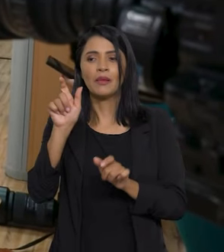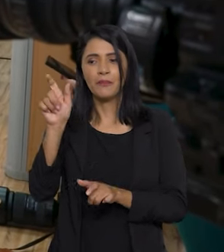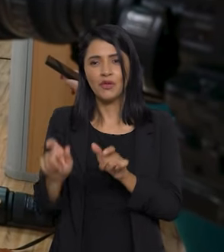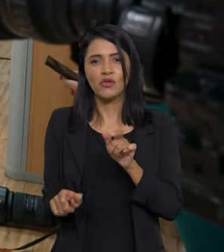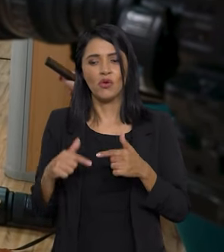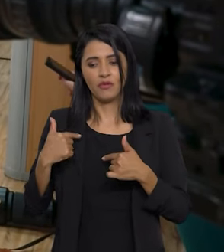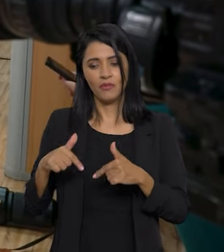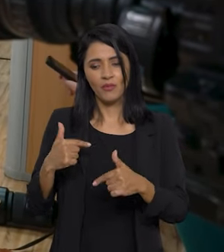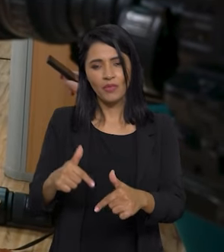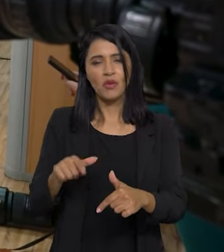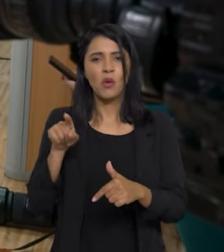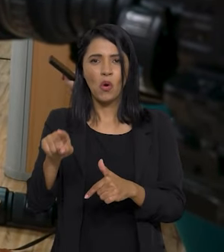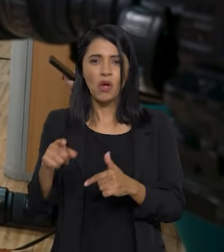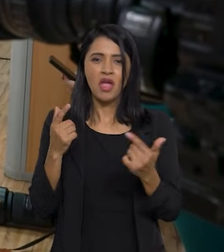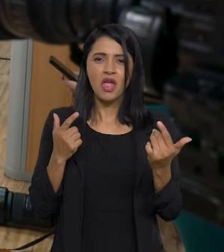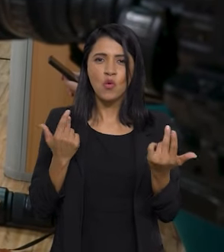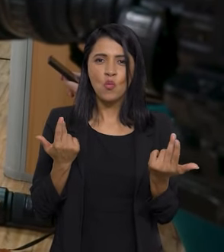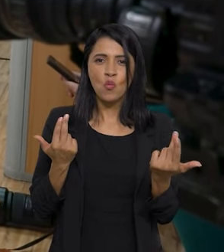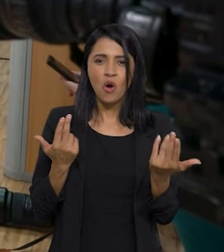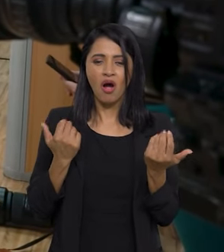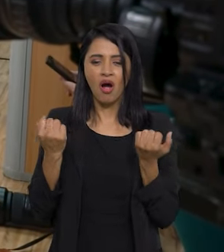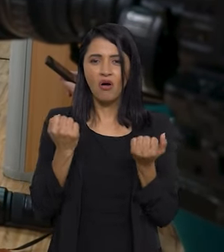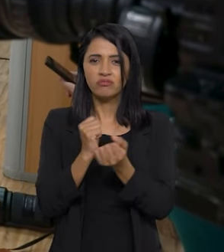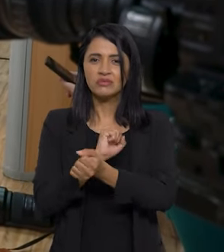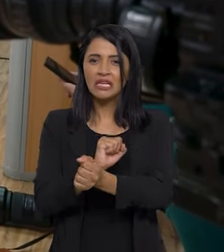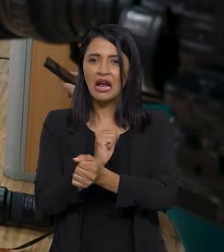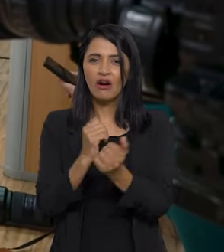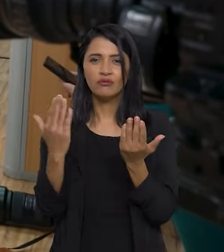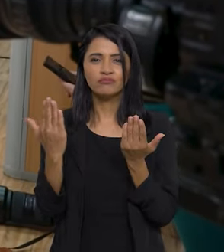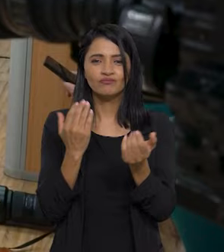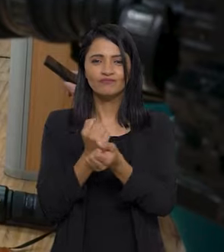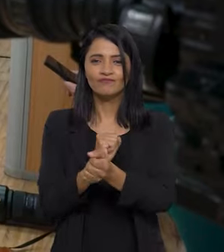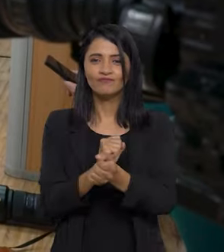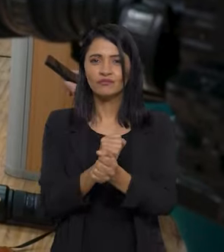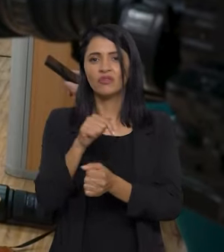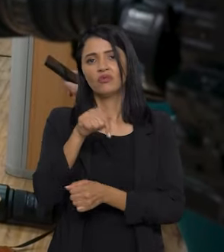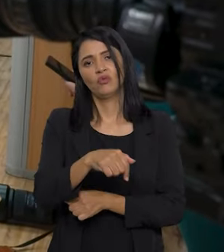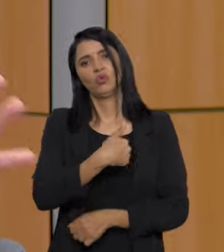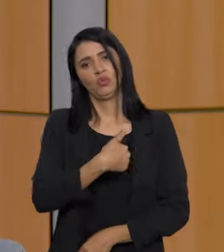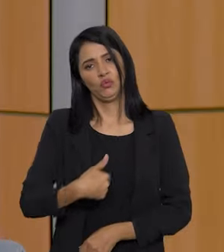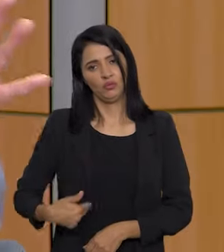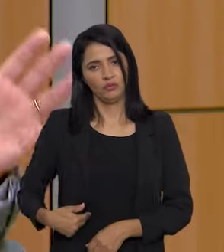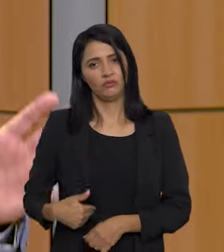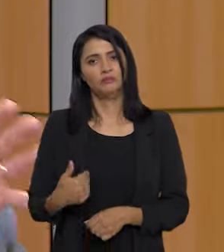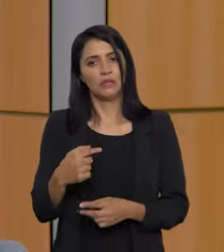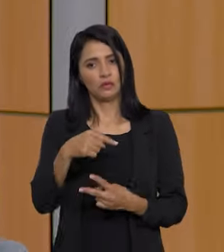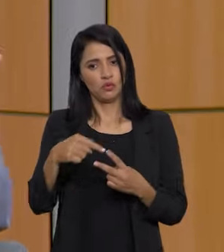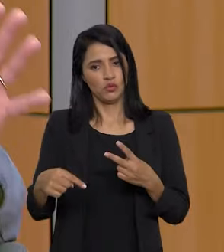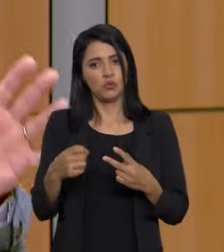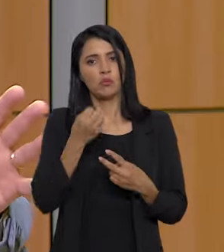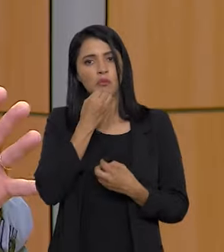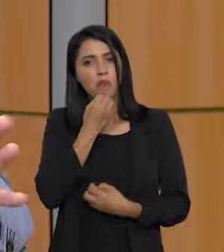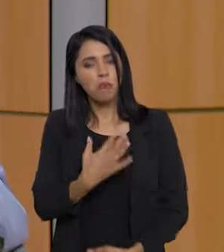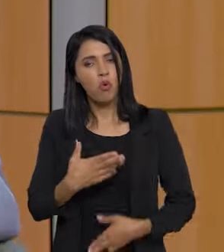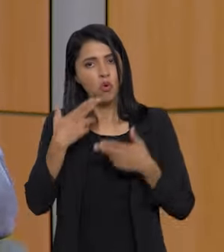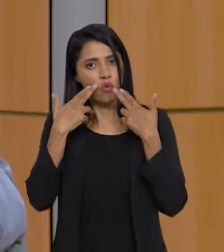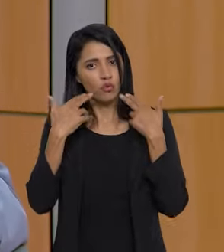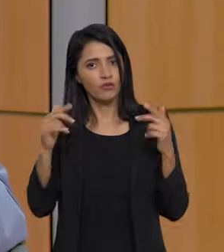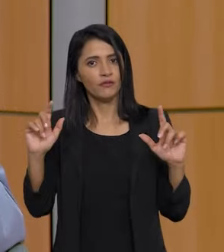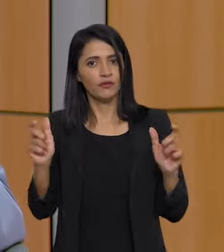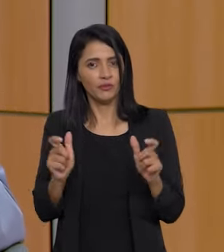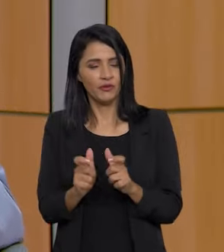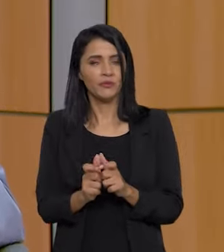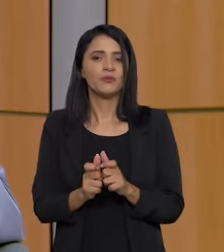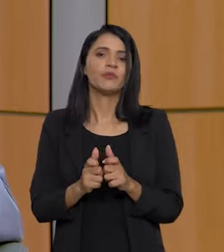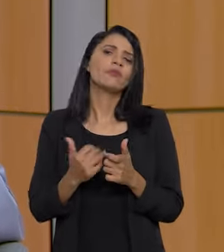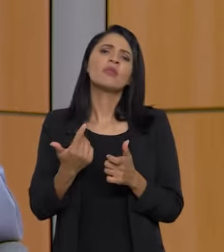trabalhadores em situação análoga a trabalho escravo. Foi nesse governo. Então, essas duas boas notícias e a má